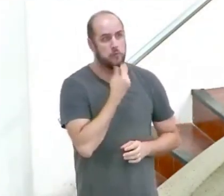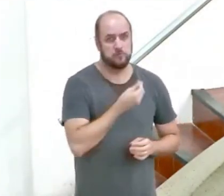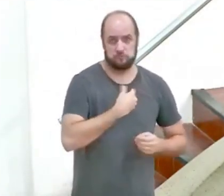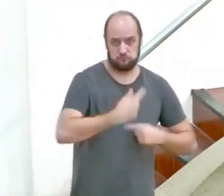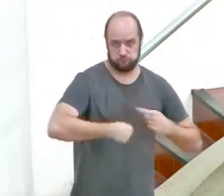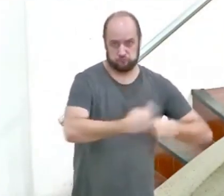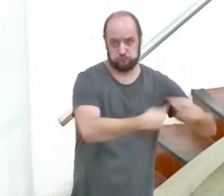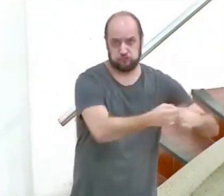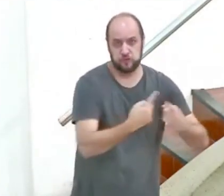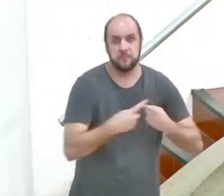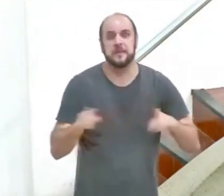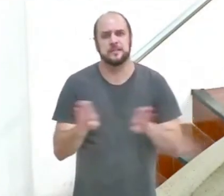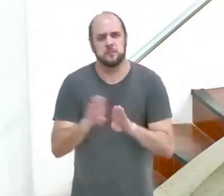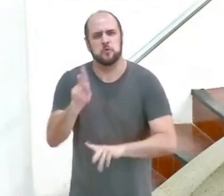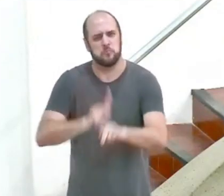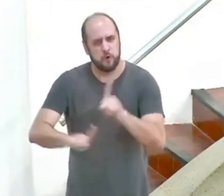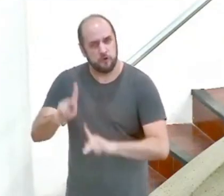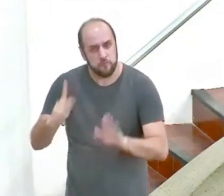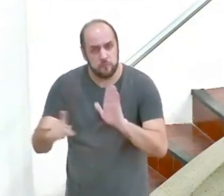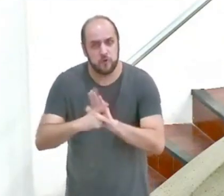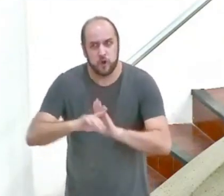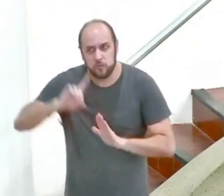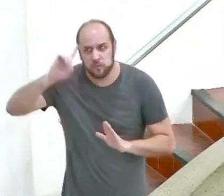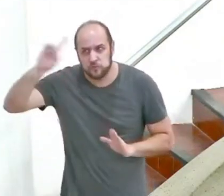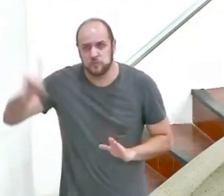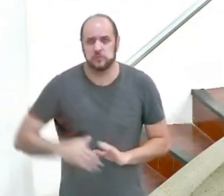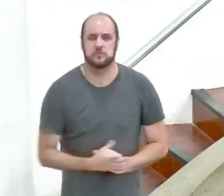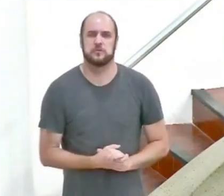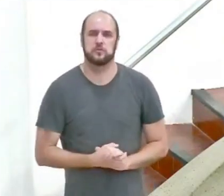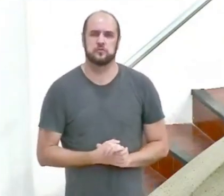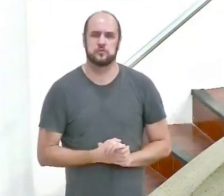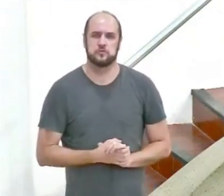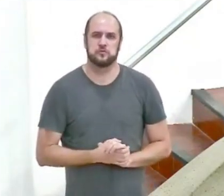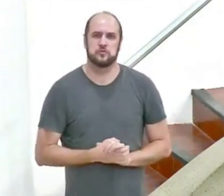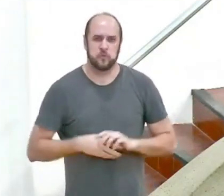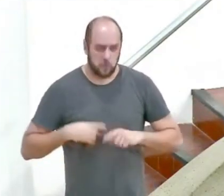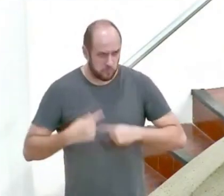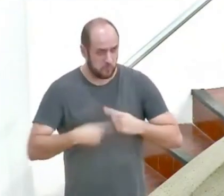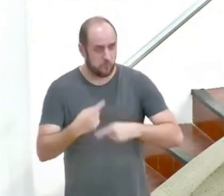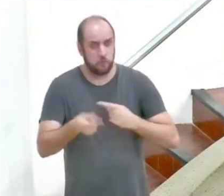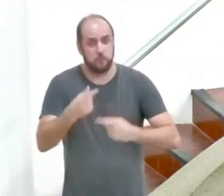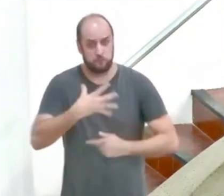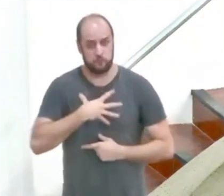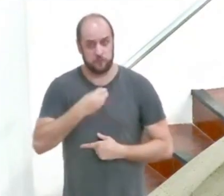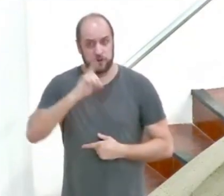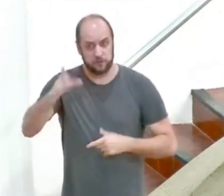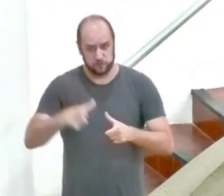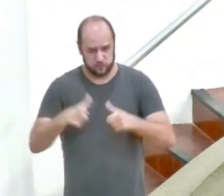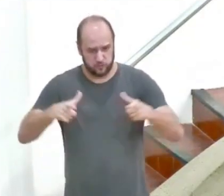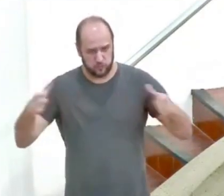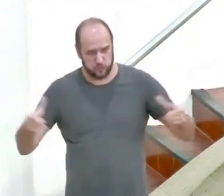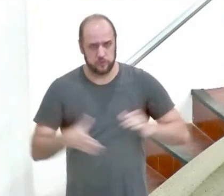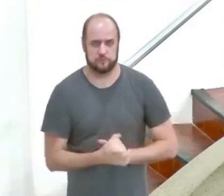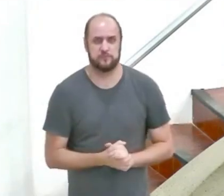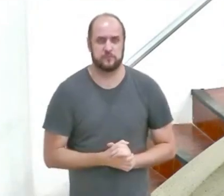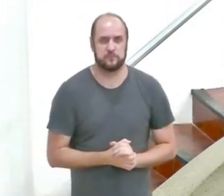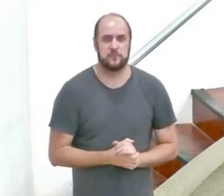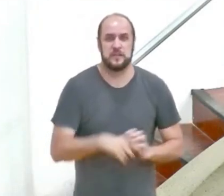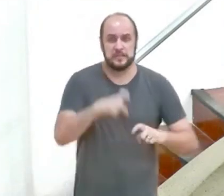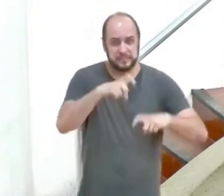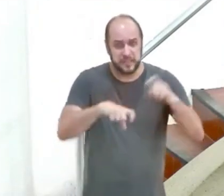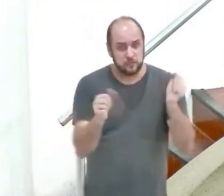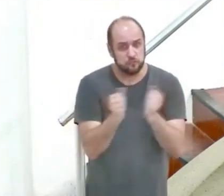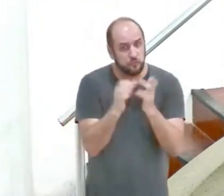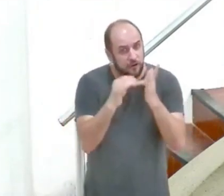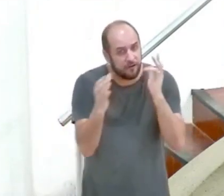de filhos, para a multiplicação da habitação de Deus neste mundo. A intimidade do casal é santa, é